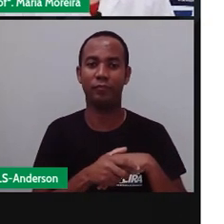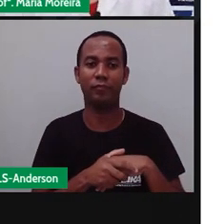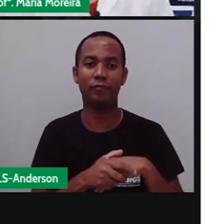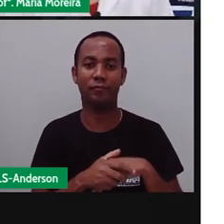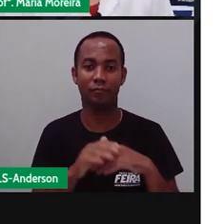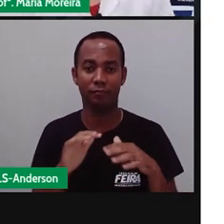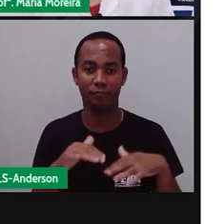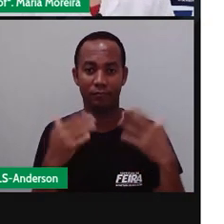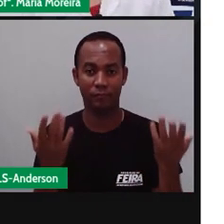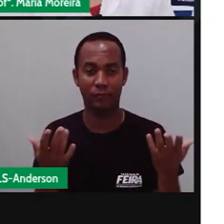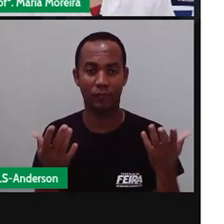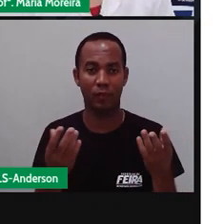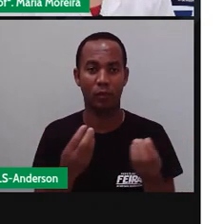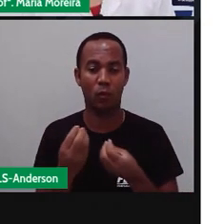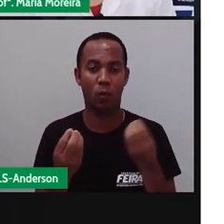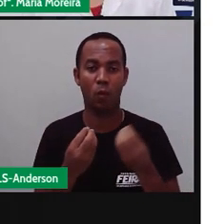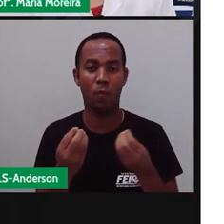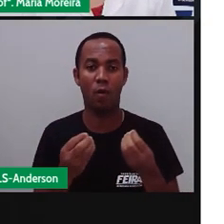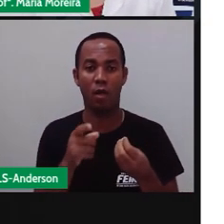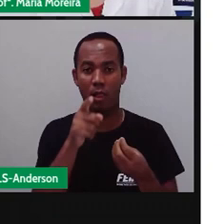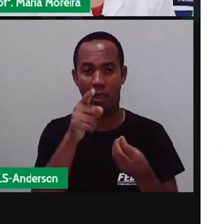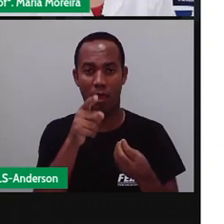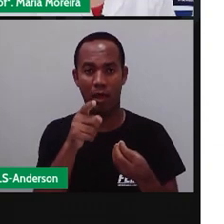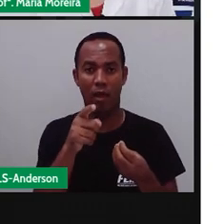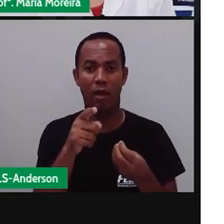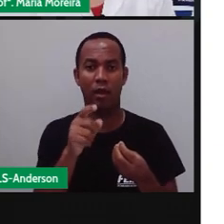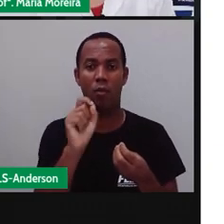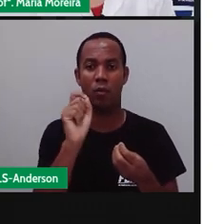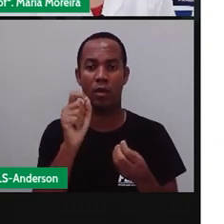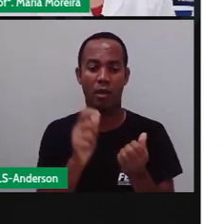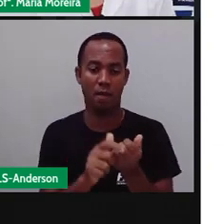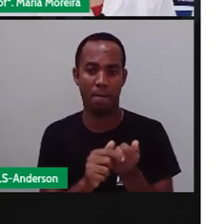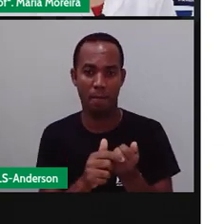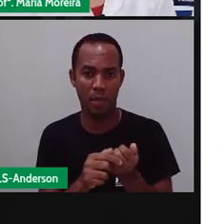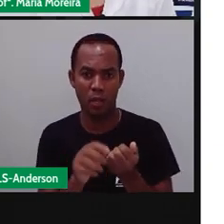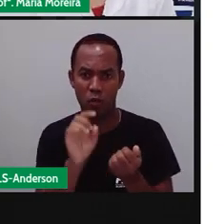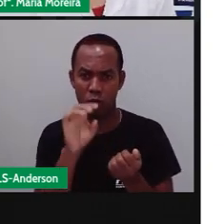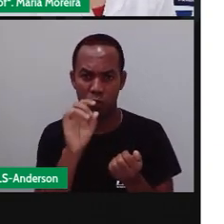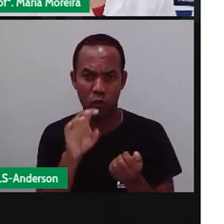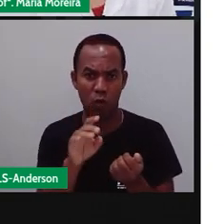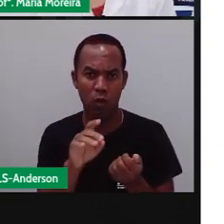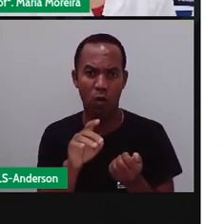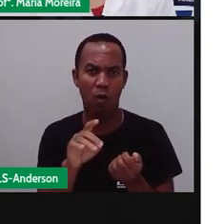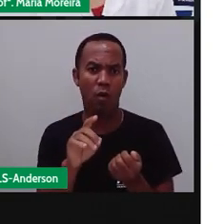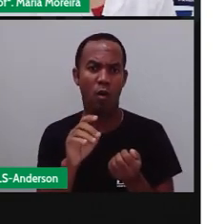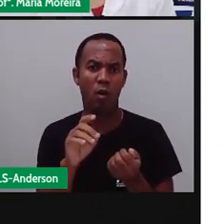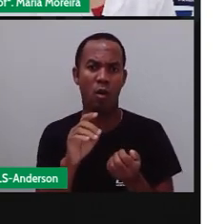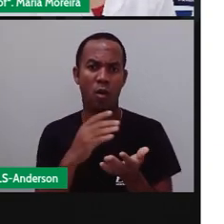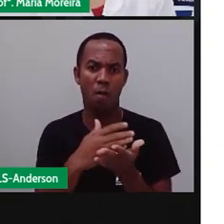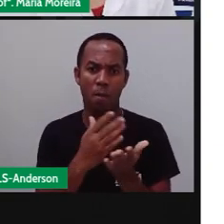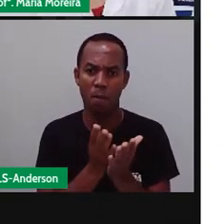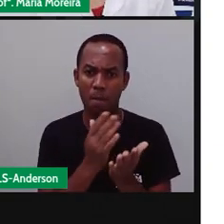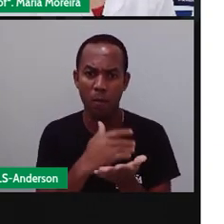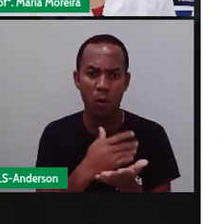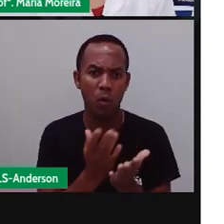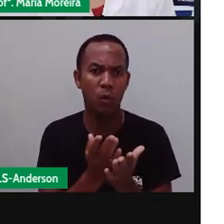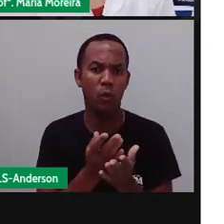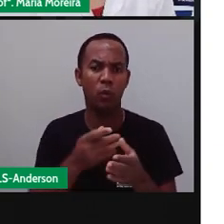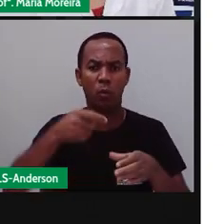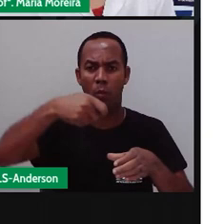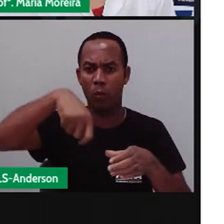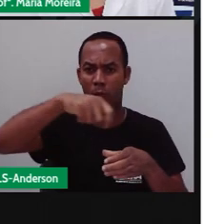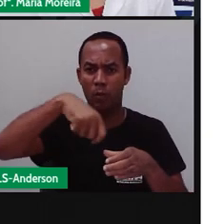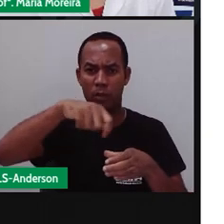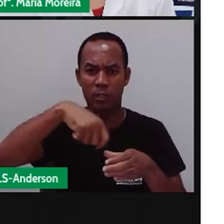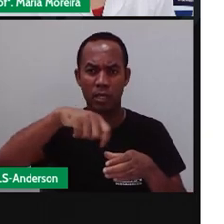Então, a comemoração por lá não tem só milho verde, né? Pé de moleque, cocada e bolo de milho, como também